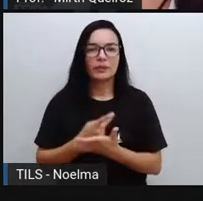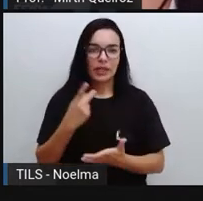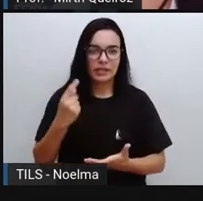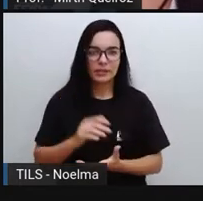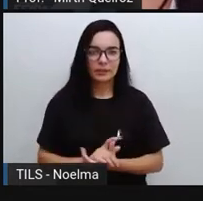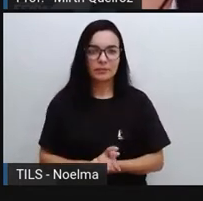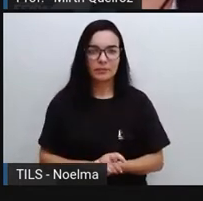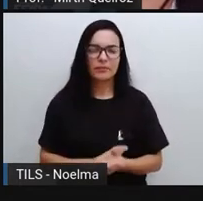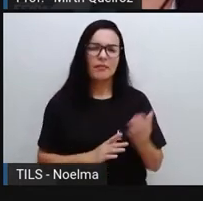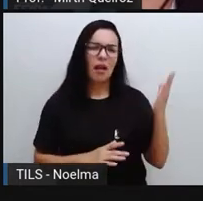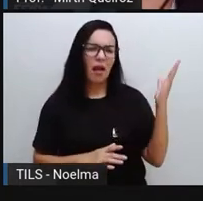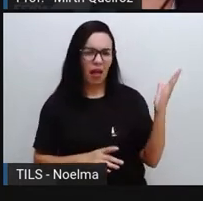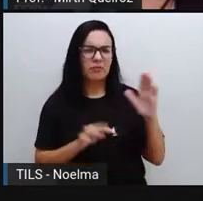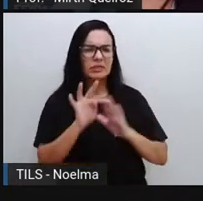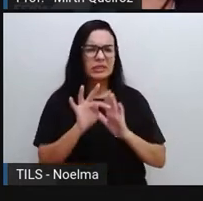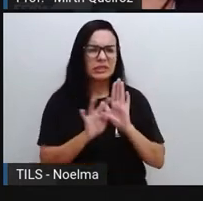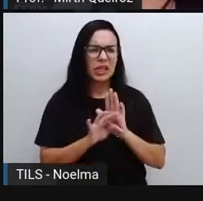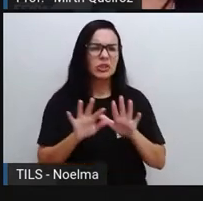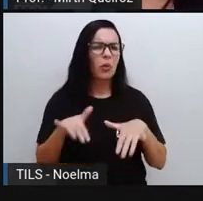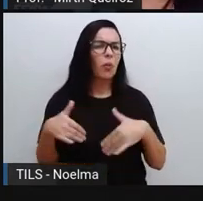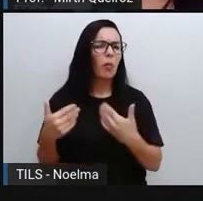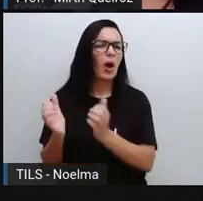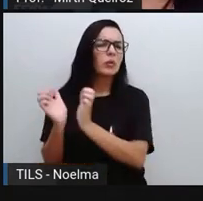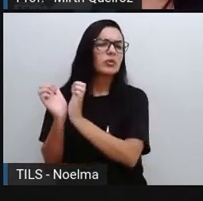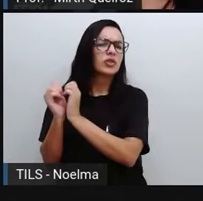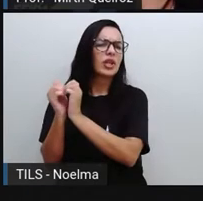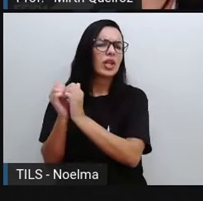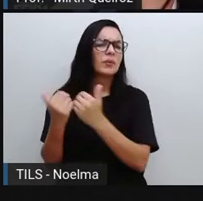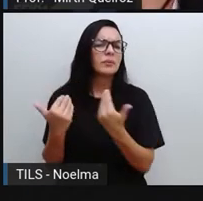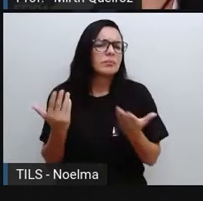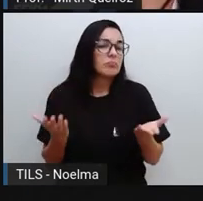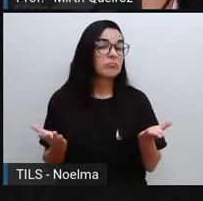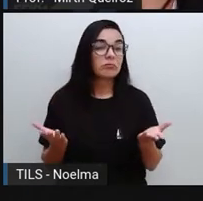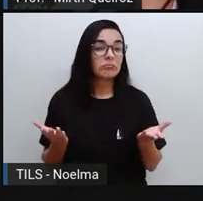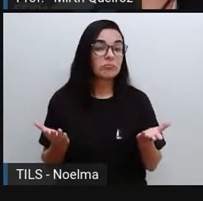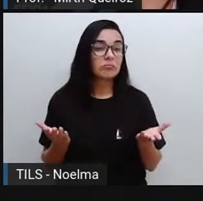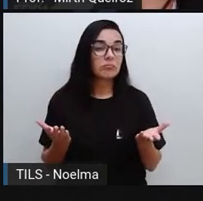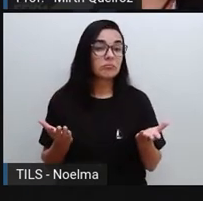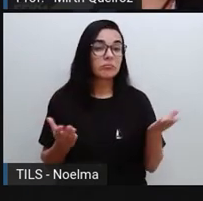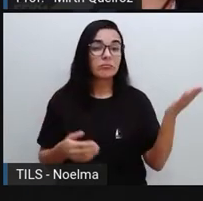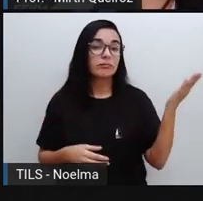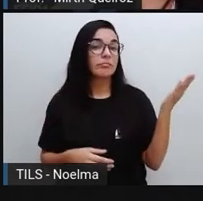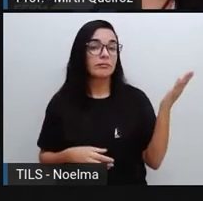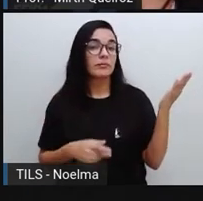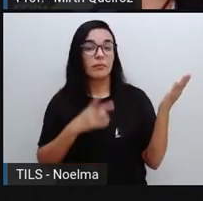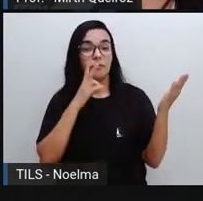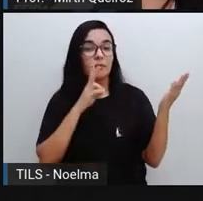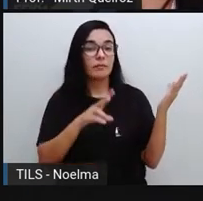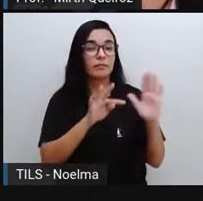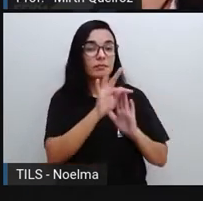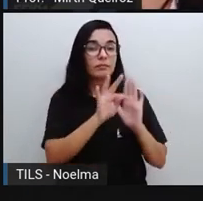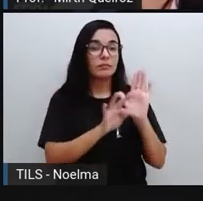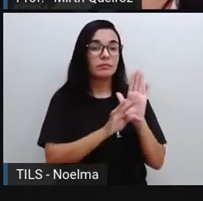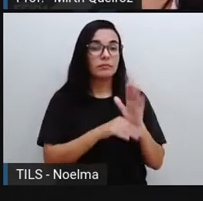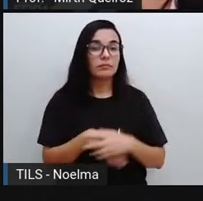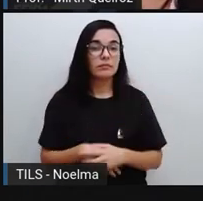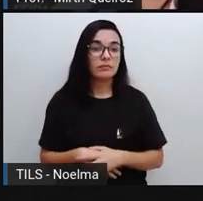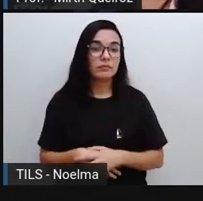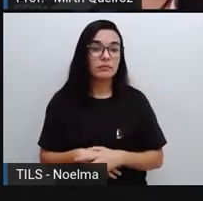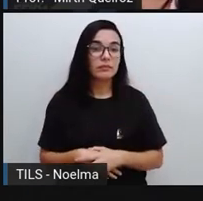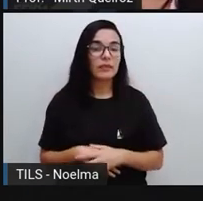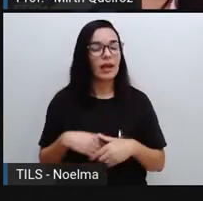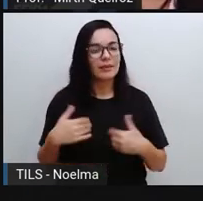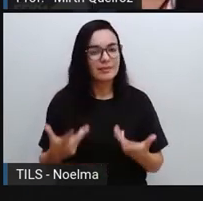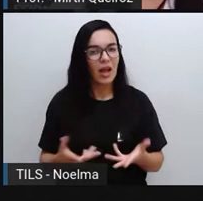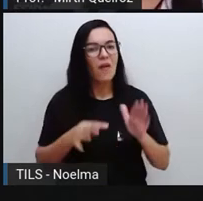Trata-se de qual gênero textual esse texto? Que gênero textual é esse? É um texto